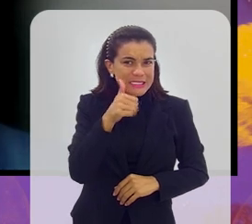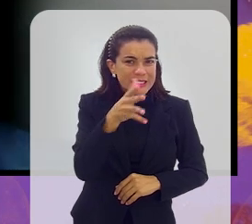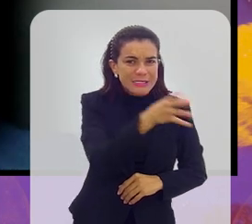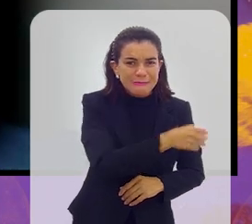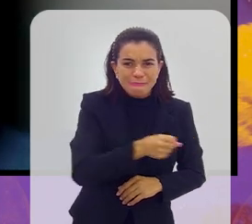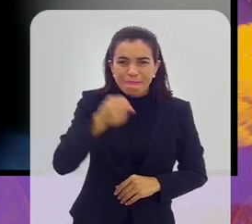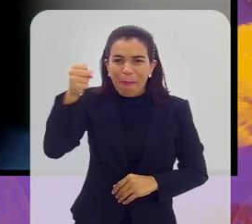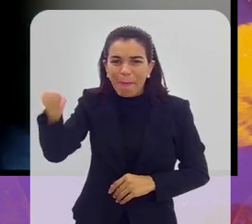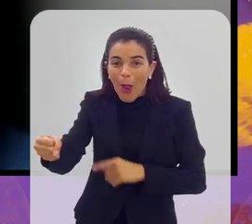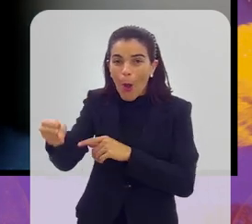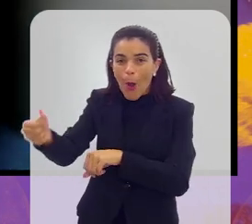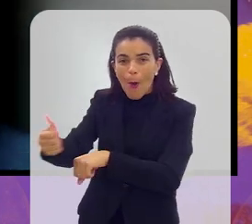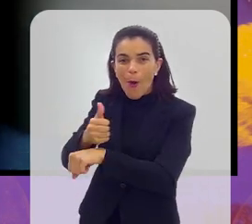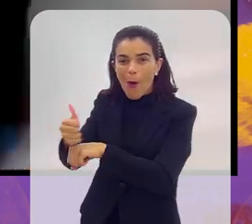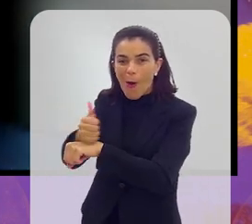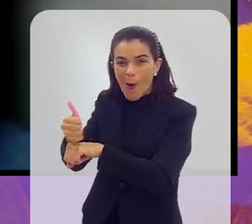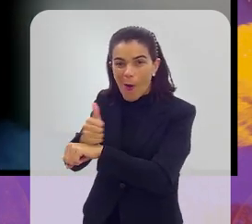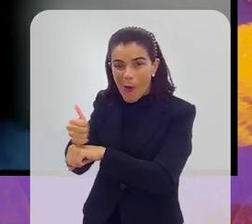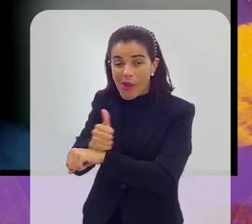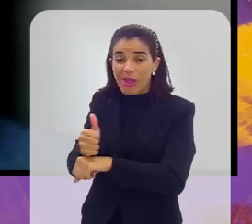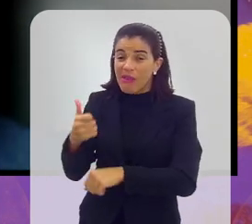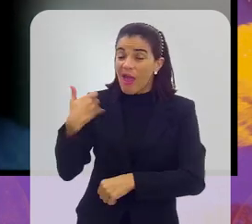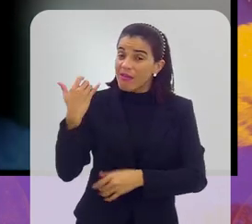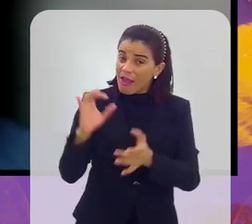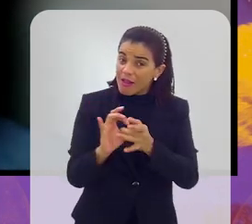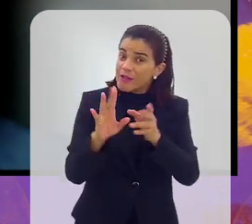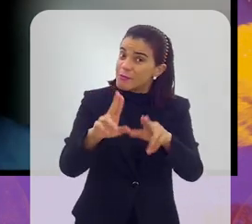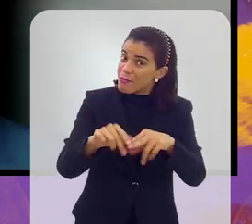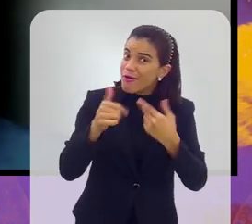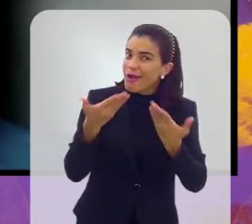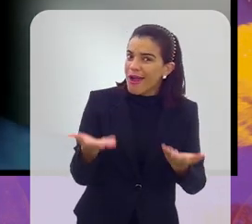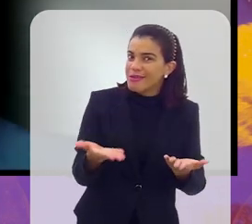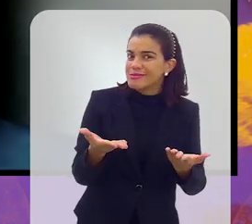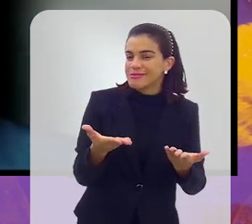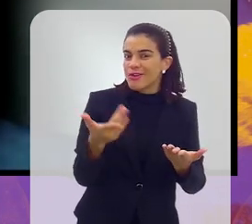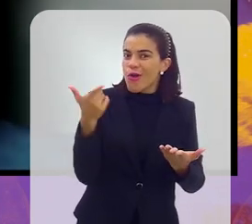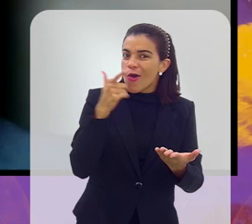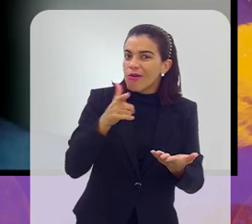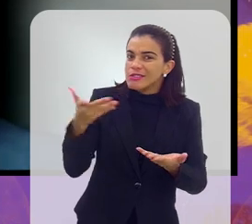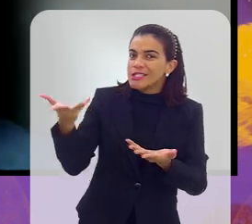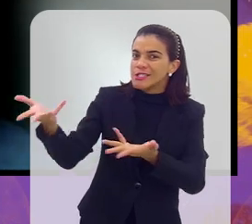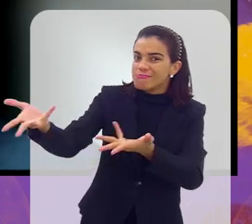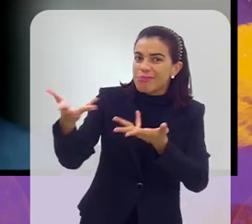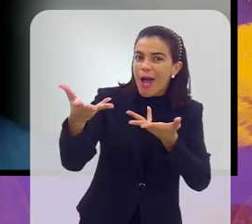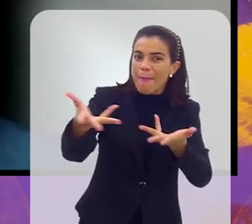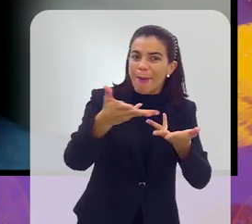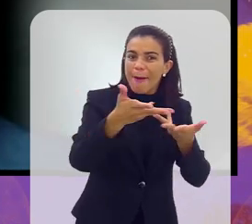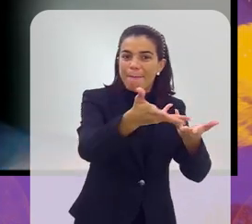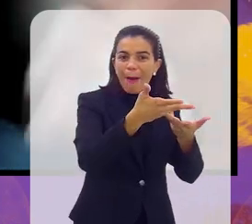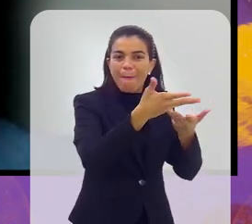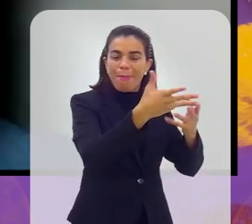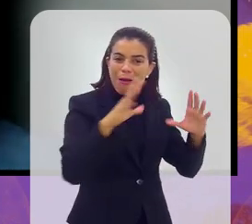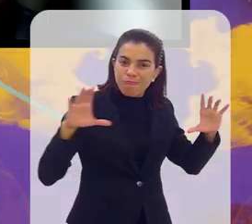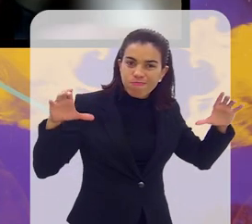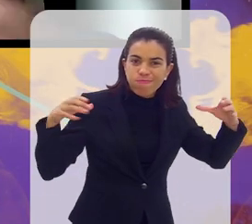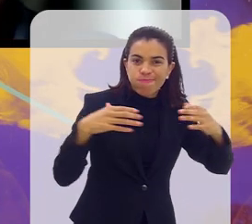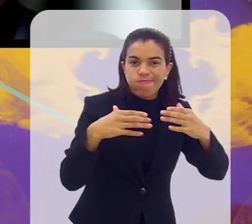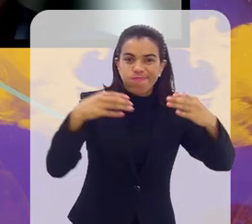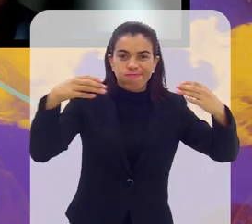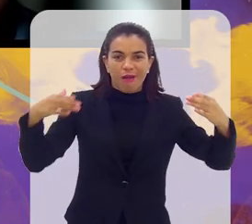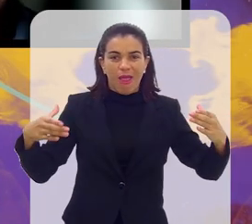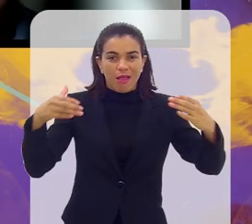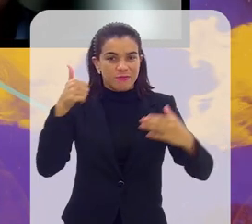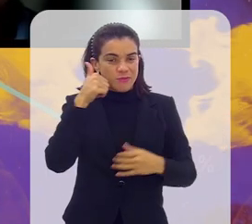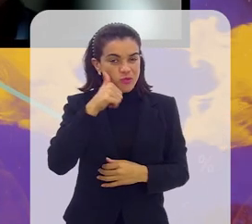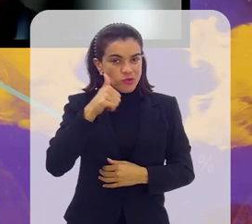times. A gente deixa essa idade livre justamente para que a gente consiga atrair mais mulheres para estarem jogando na Taça das Favelas, na competição.